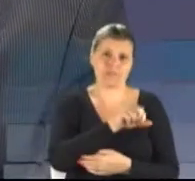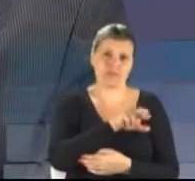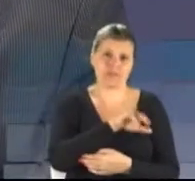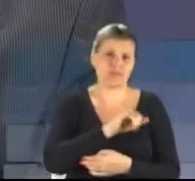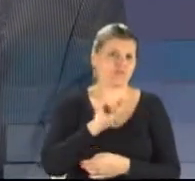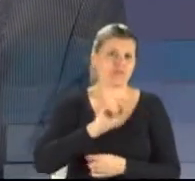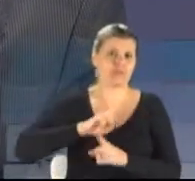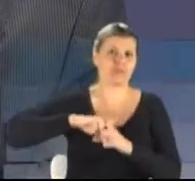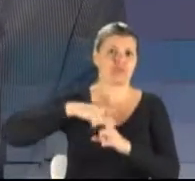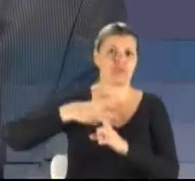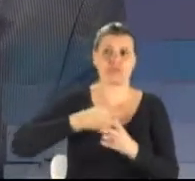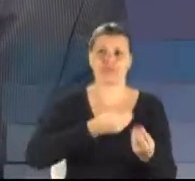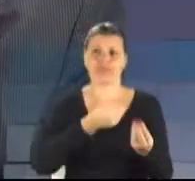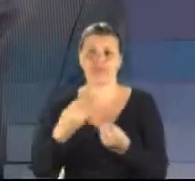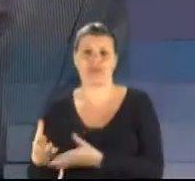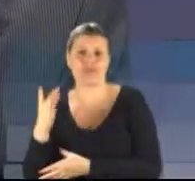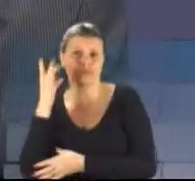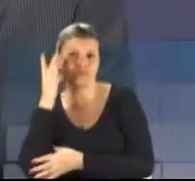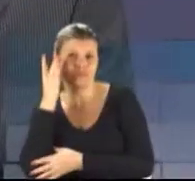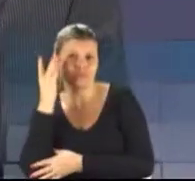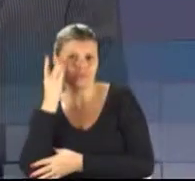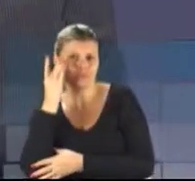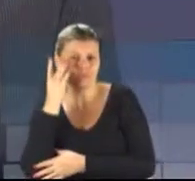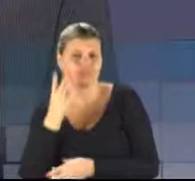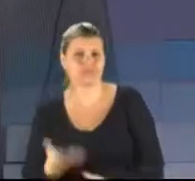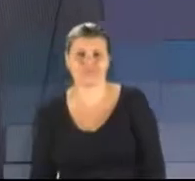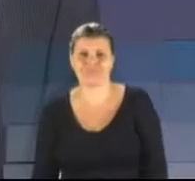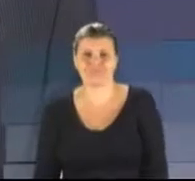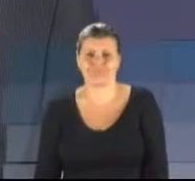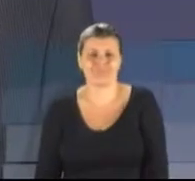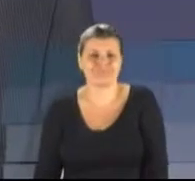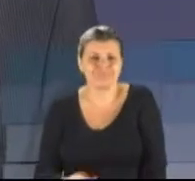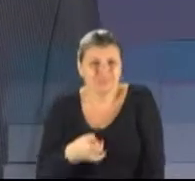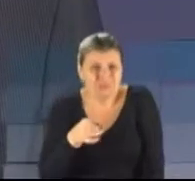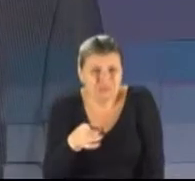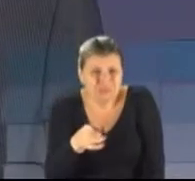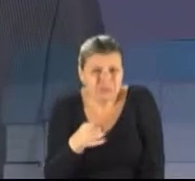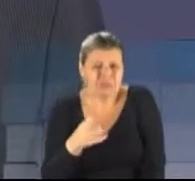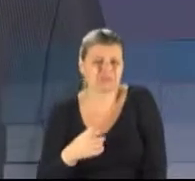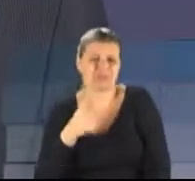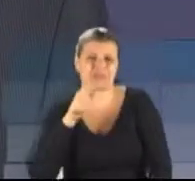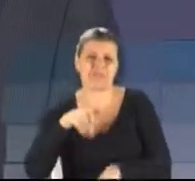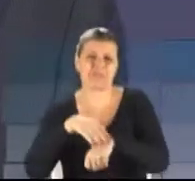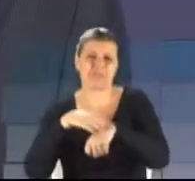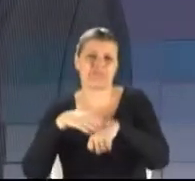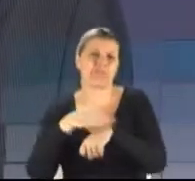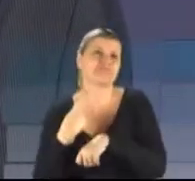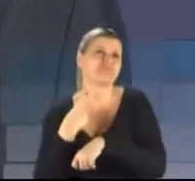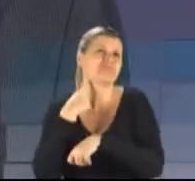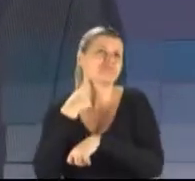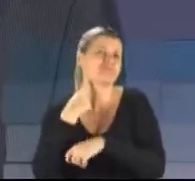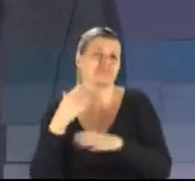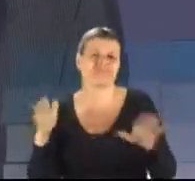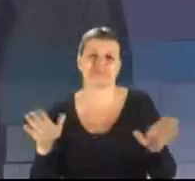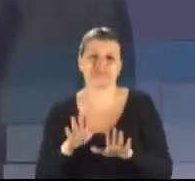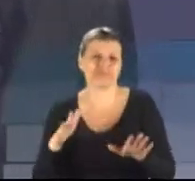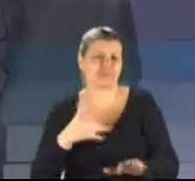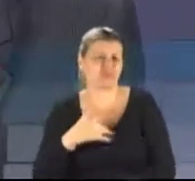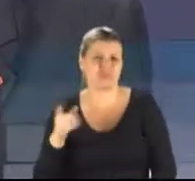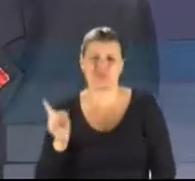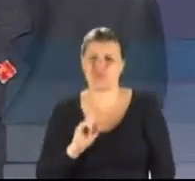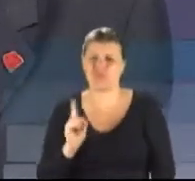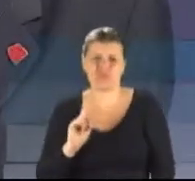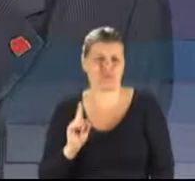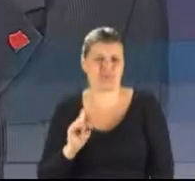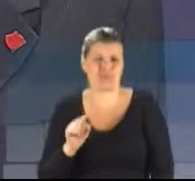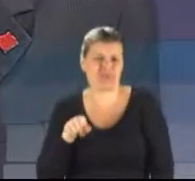Dilma. Isto aí é conversa fiada. Eu não vou nesta candidata. Eu não vou